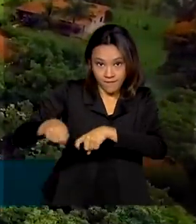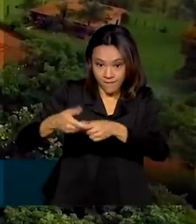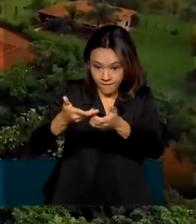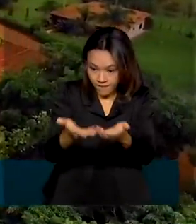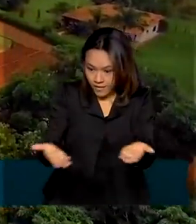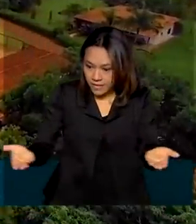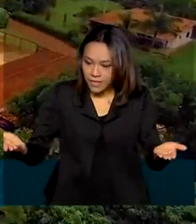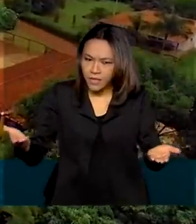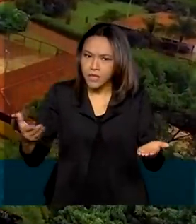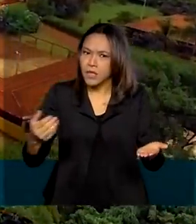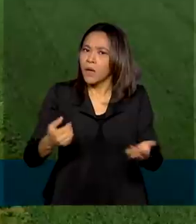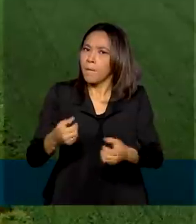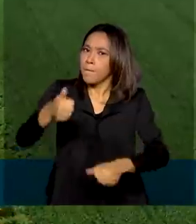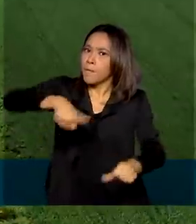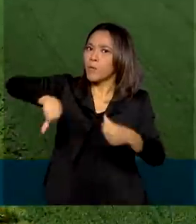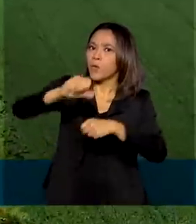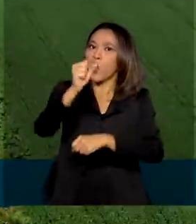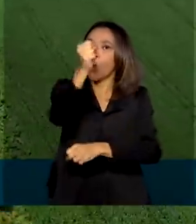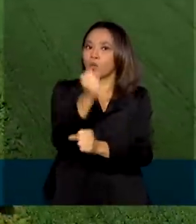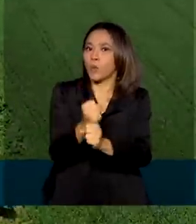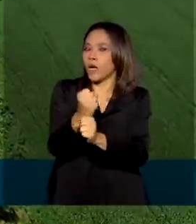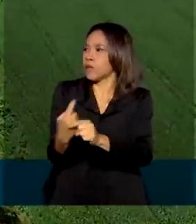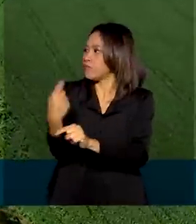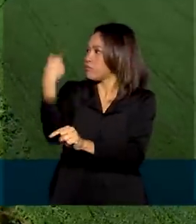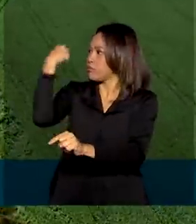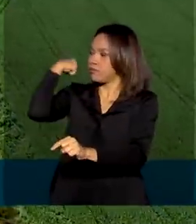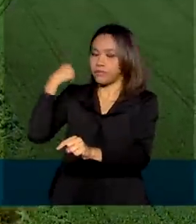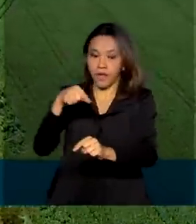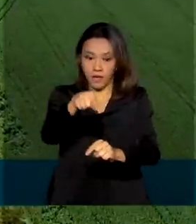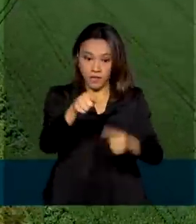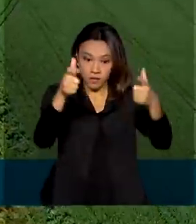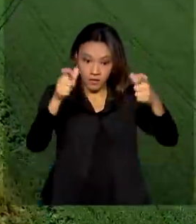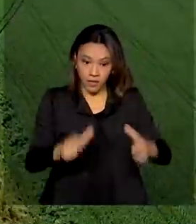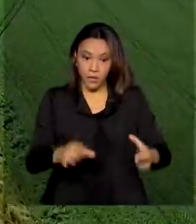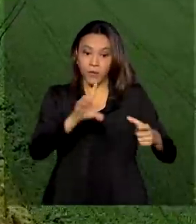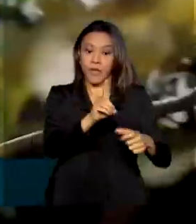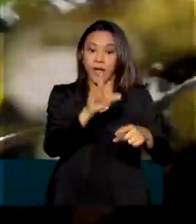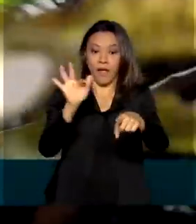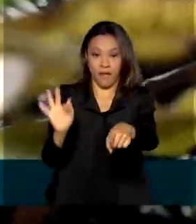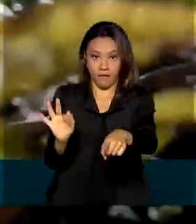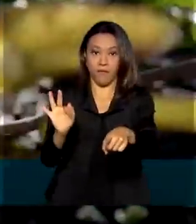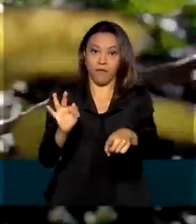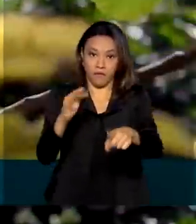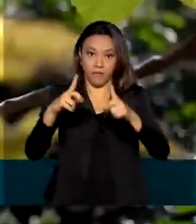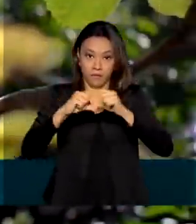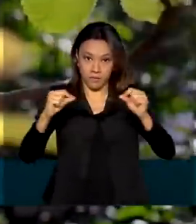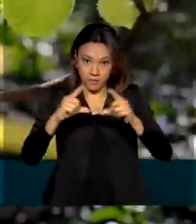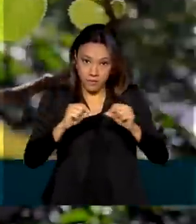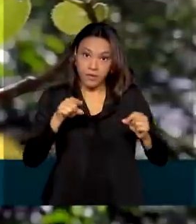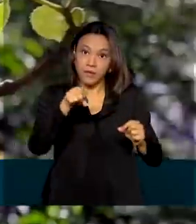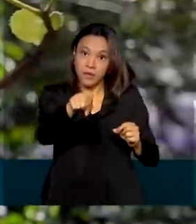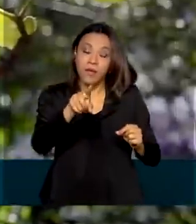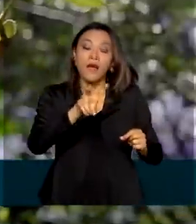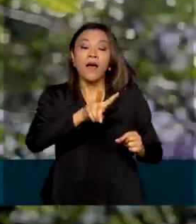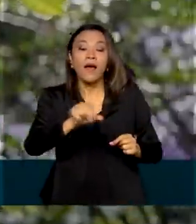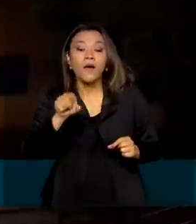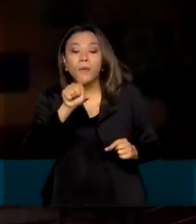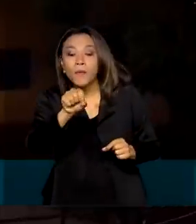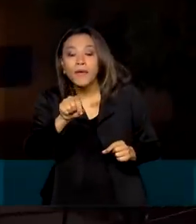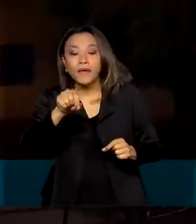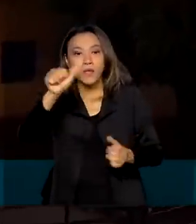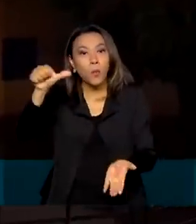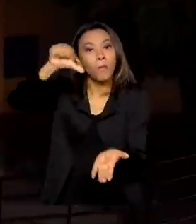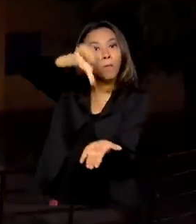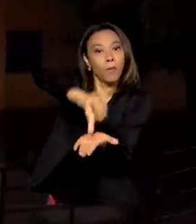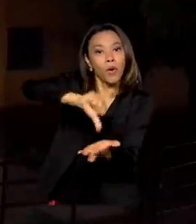começou há mais de 8 anos. Localizada no Distrito Federal, a propriedade foi escolhida para ser vitrine do projeto